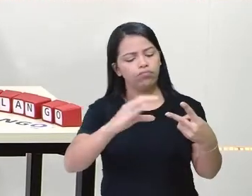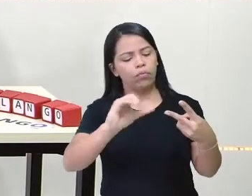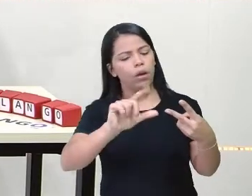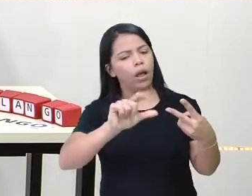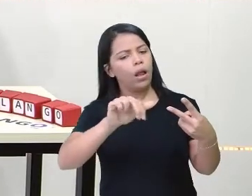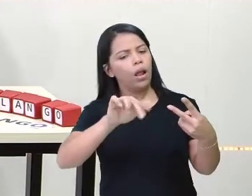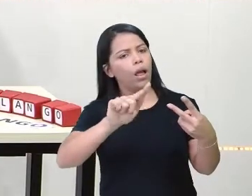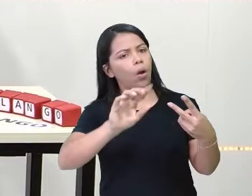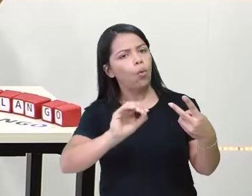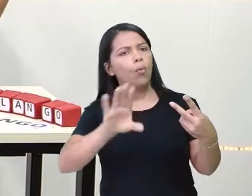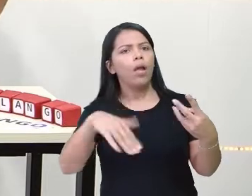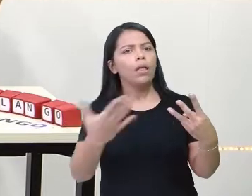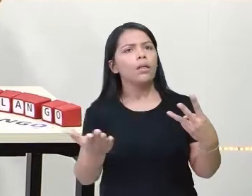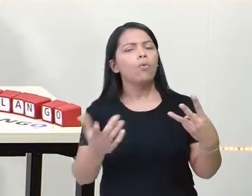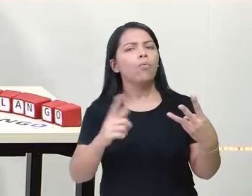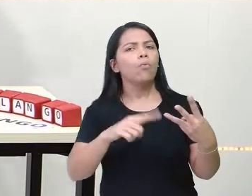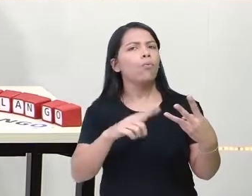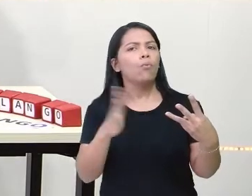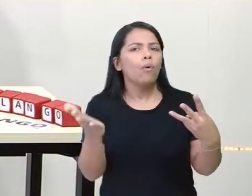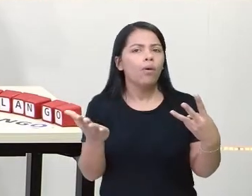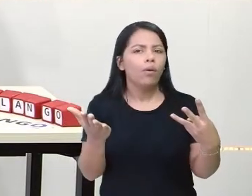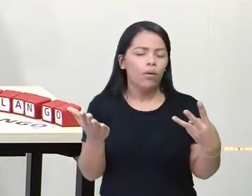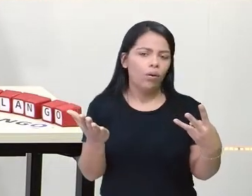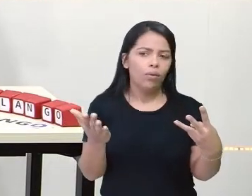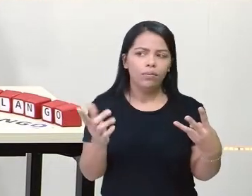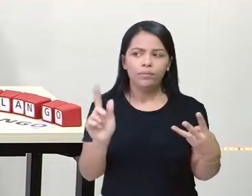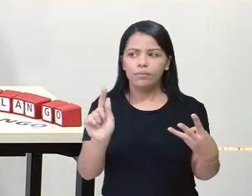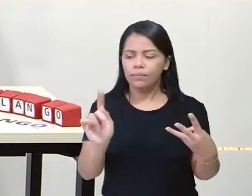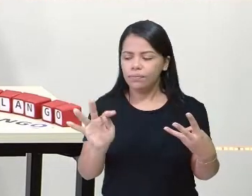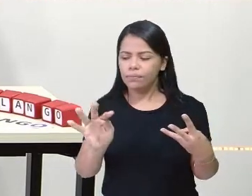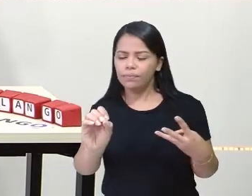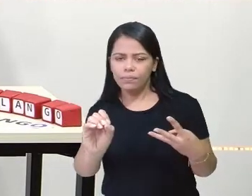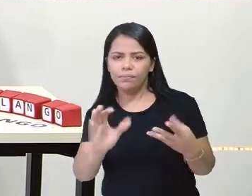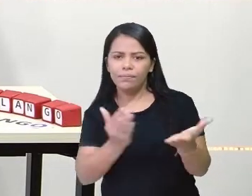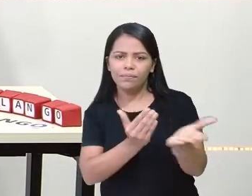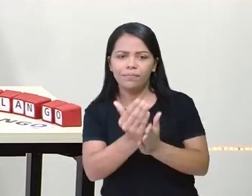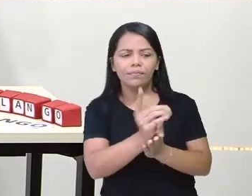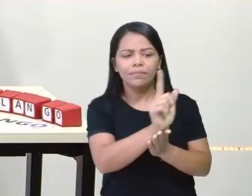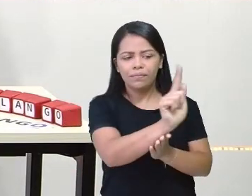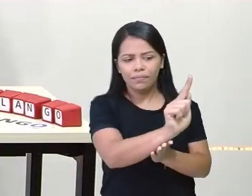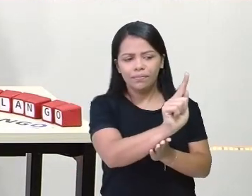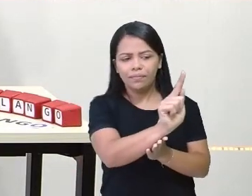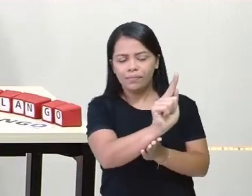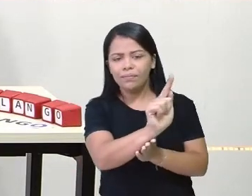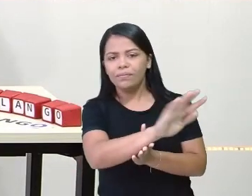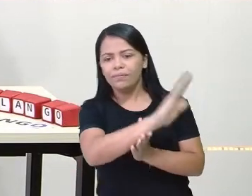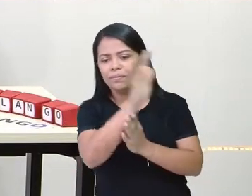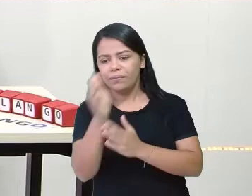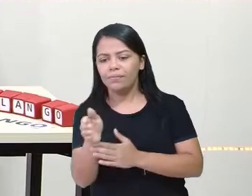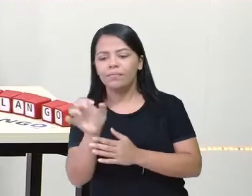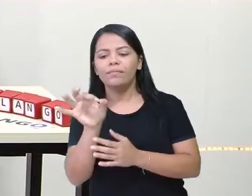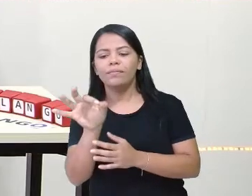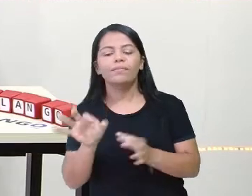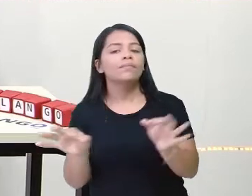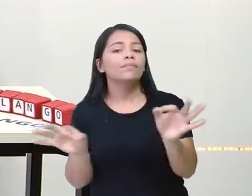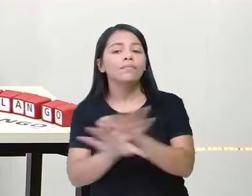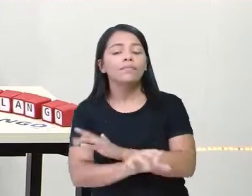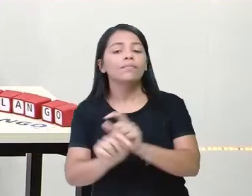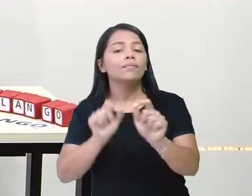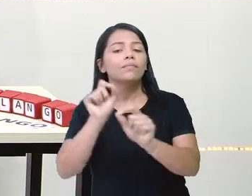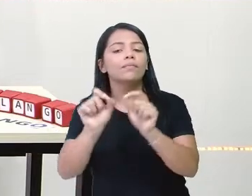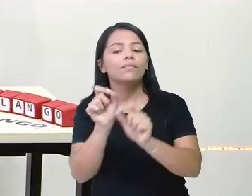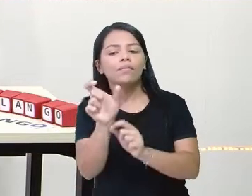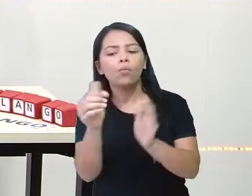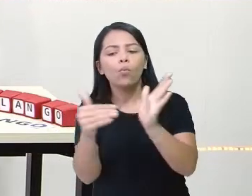Gato. Olha aí. Começa com a consulante G e termina com a vogal A. Ó, ó,